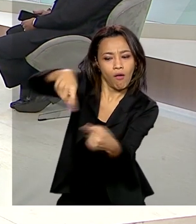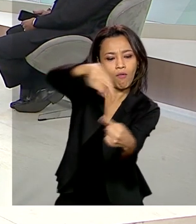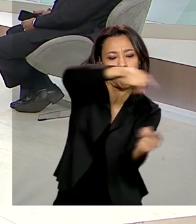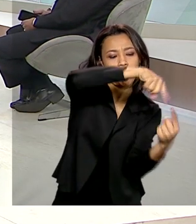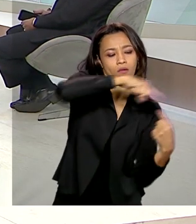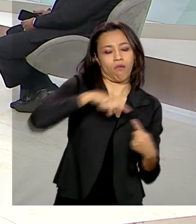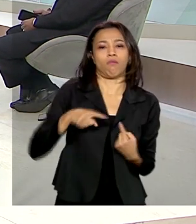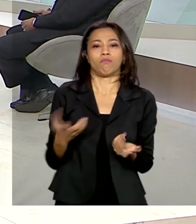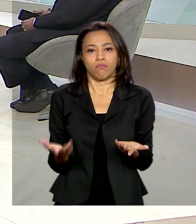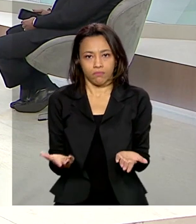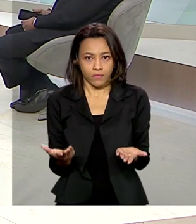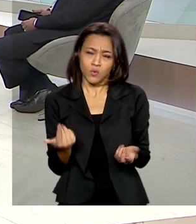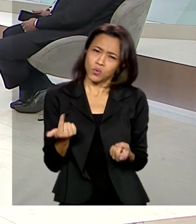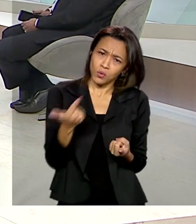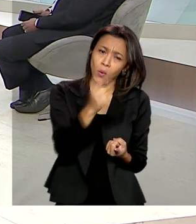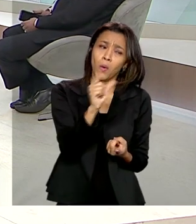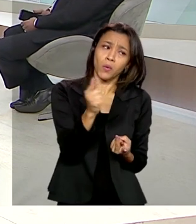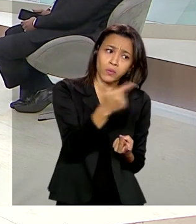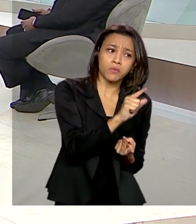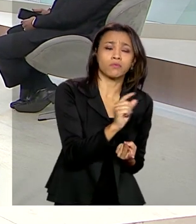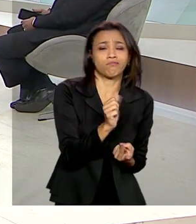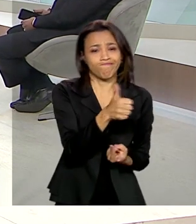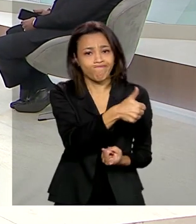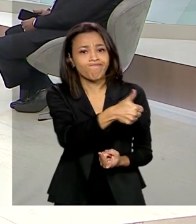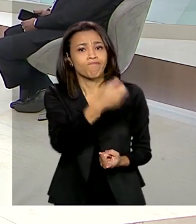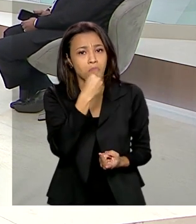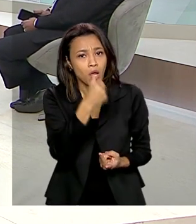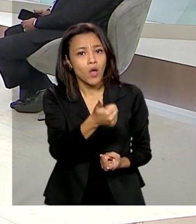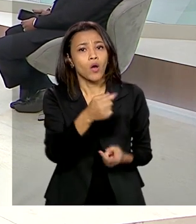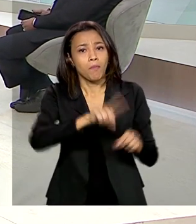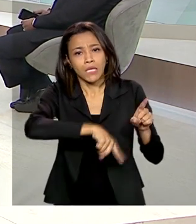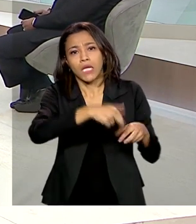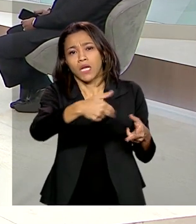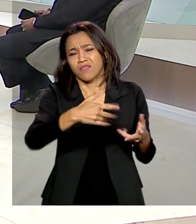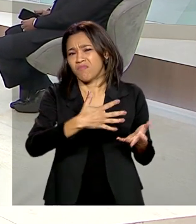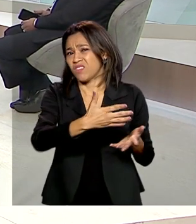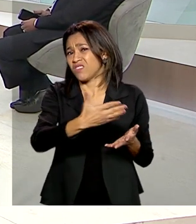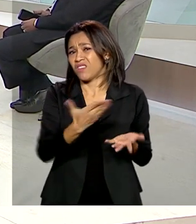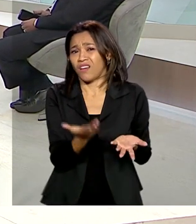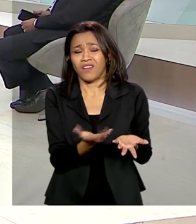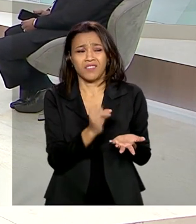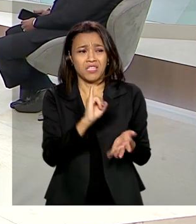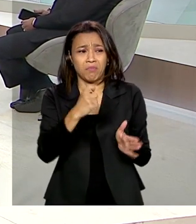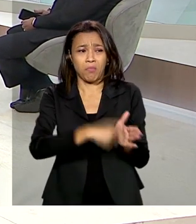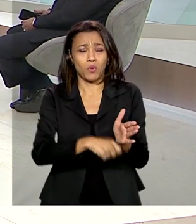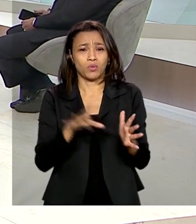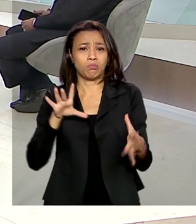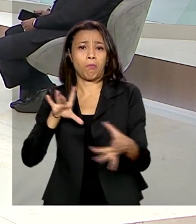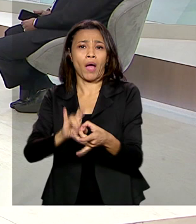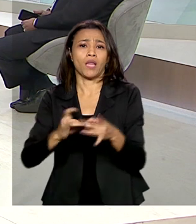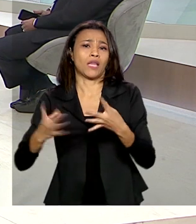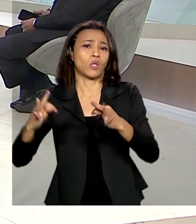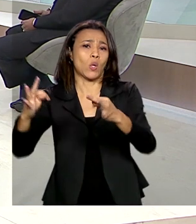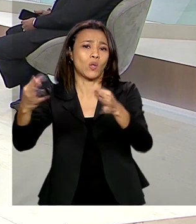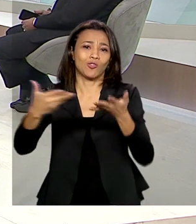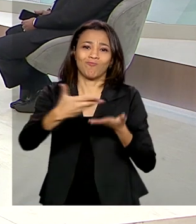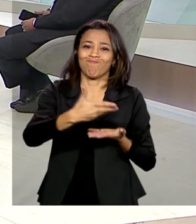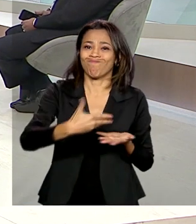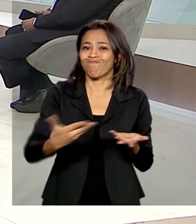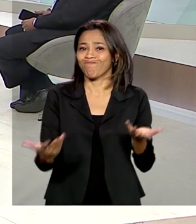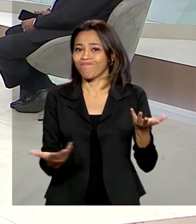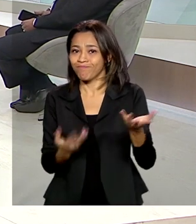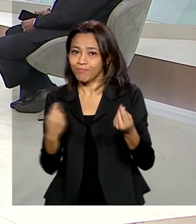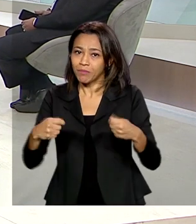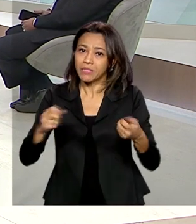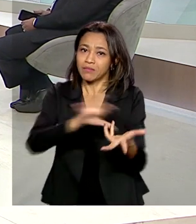ser... Melhoram as condições, mas estão muito longe de ser imposto moderno na hora que ele existe registro disso